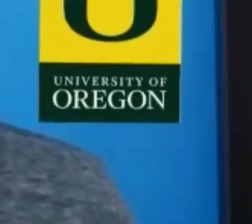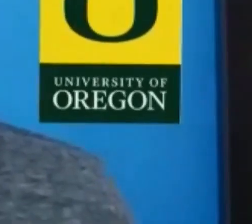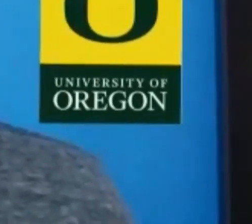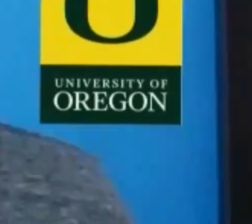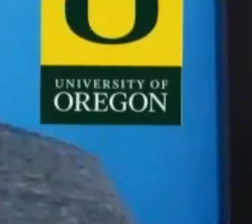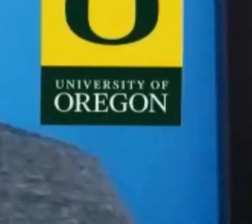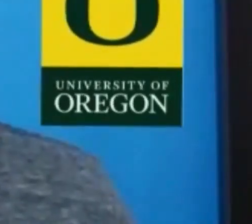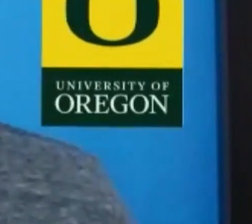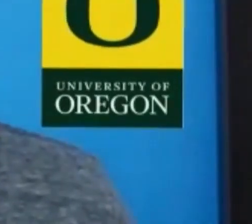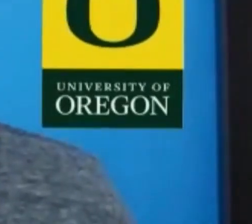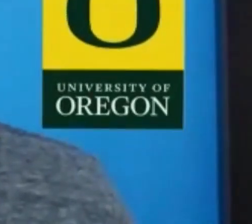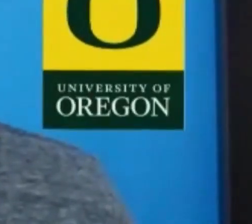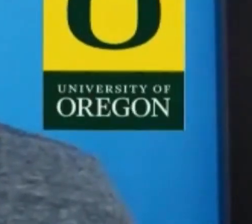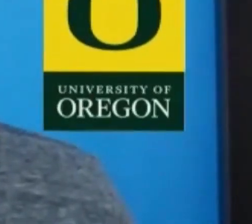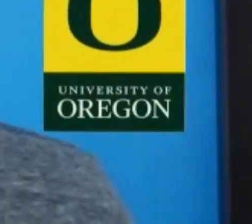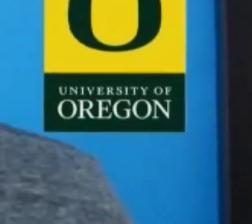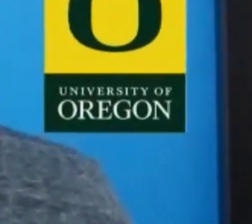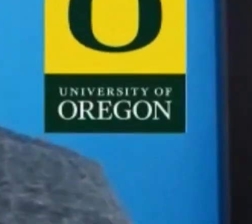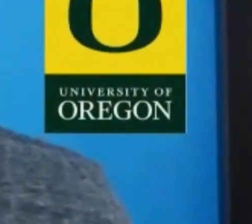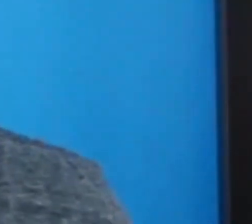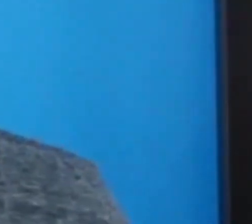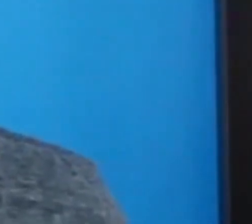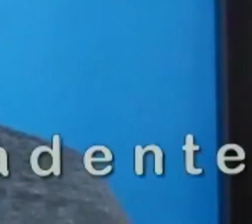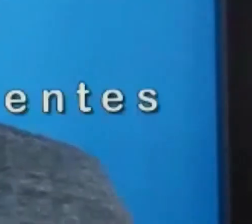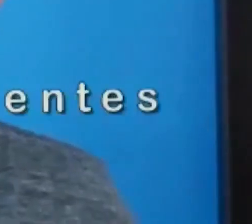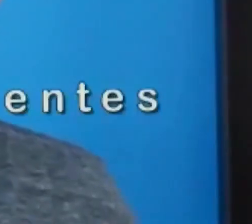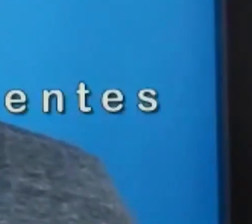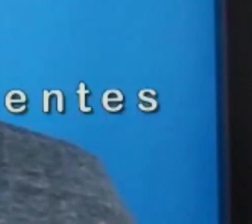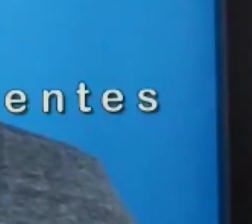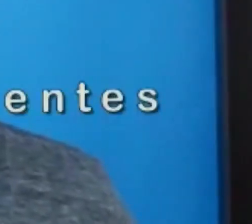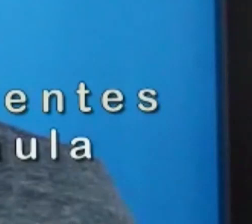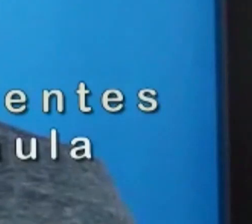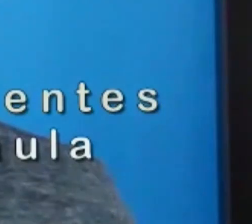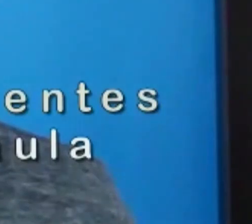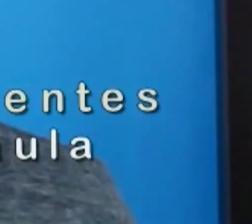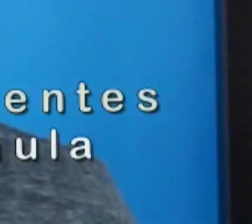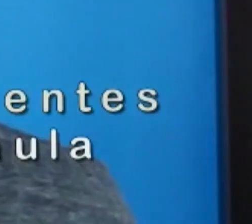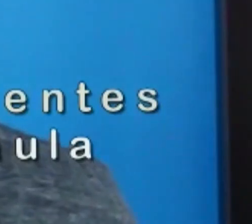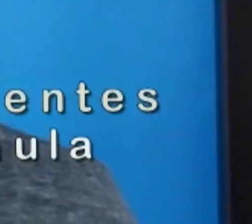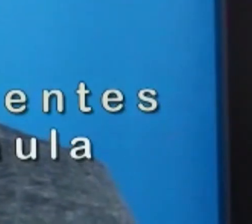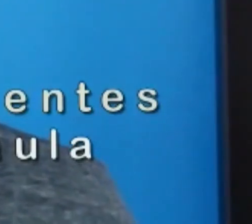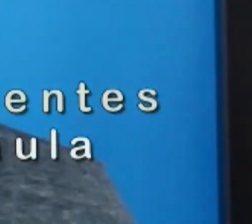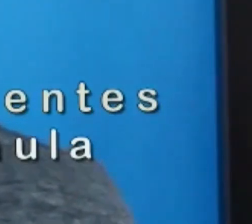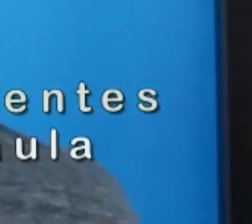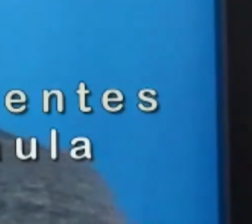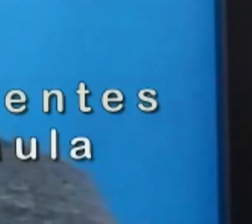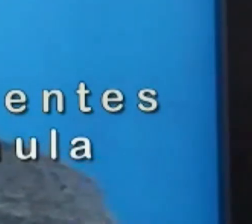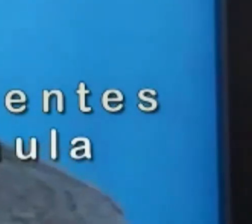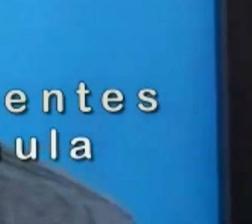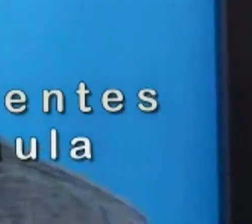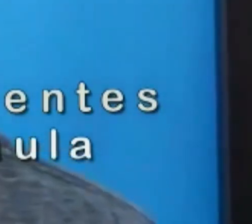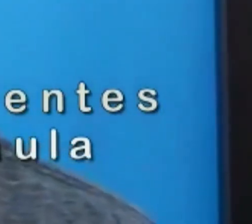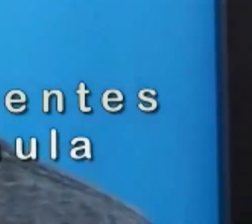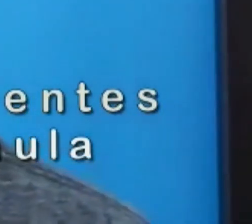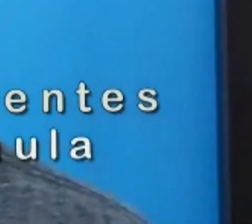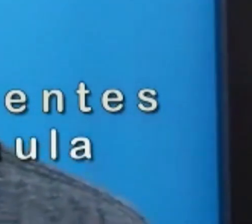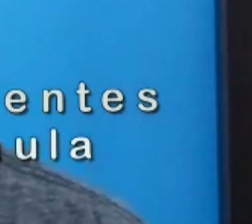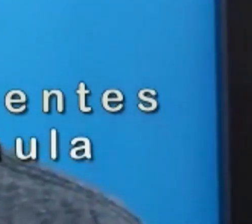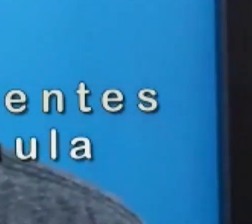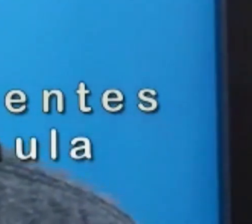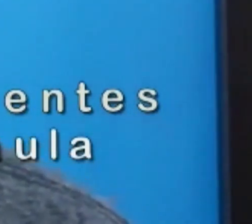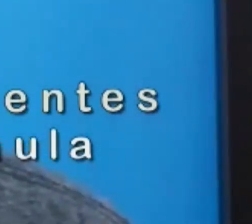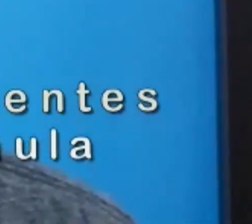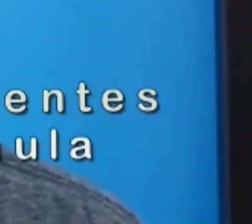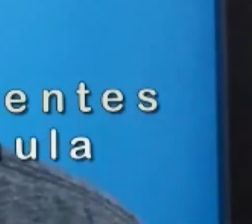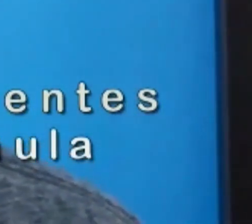Eu sou professor da Escola Estadual Tiradentes e da Escola Municipal Vicente de Paula. Eu estou aqui para indicar um filme